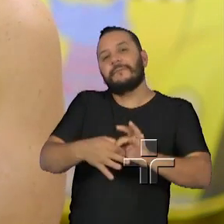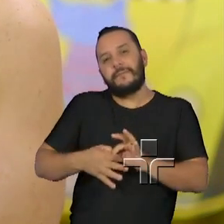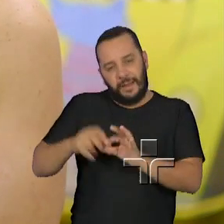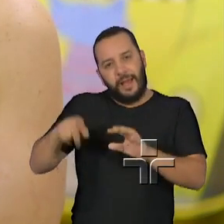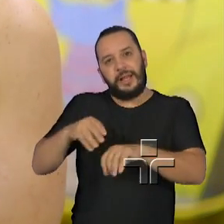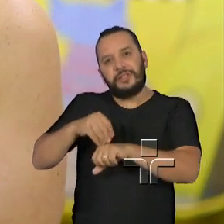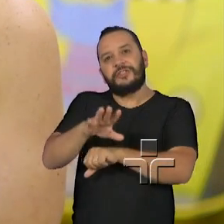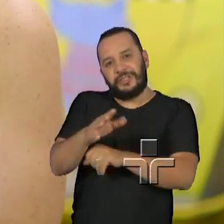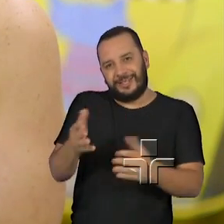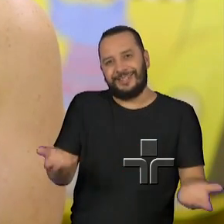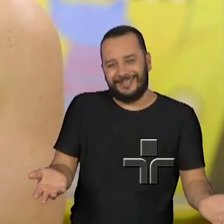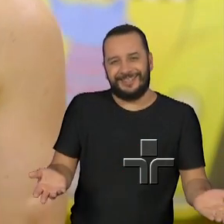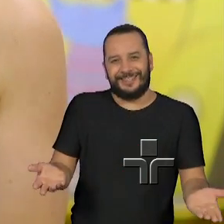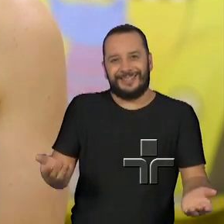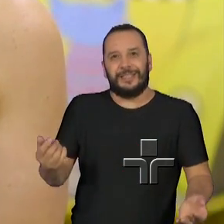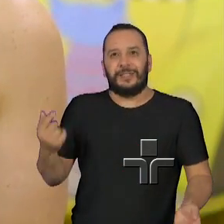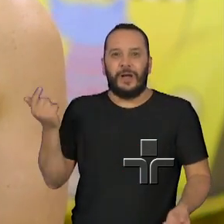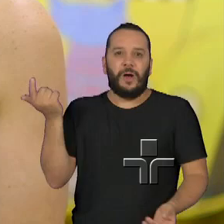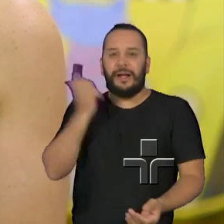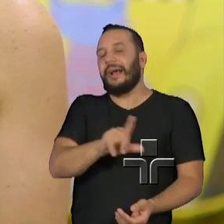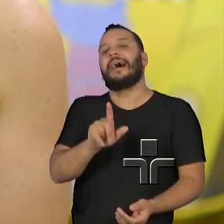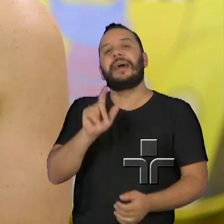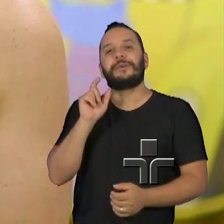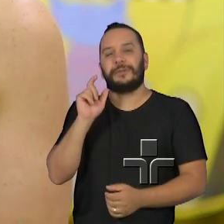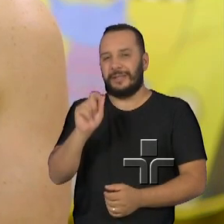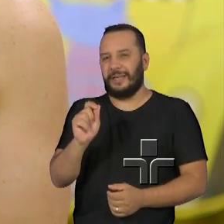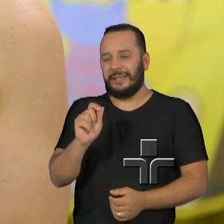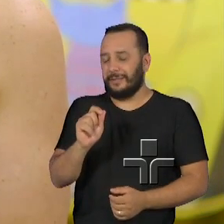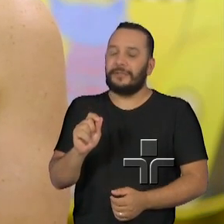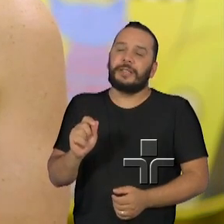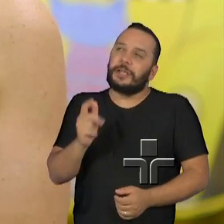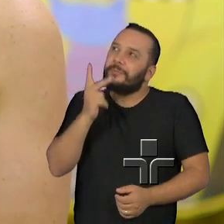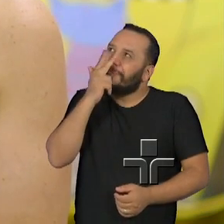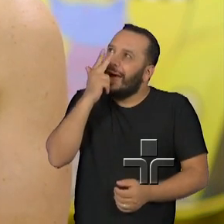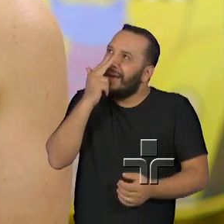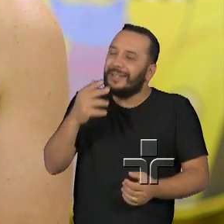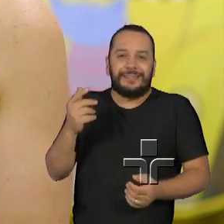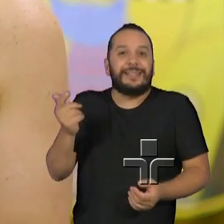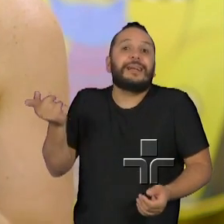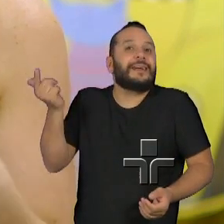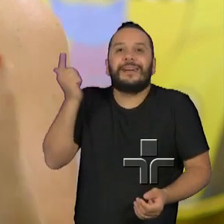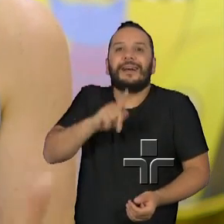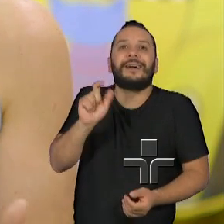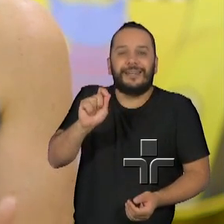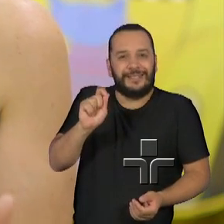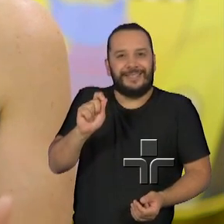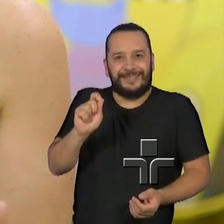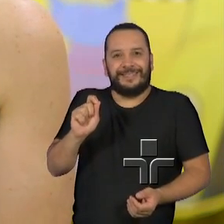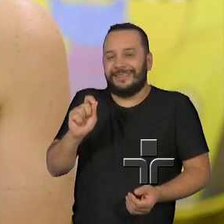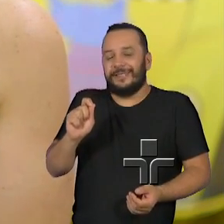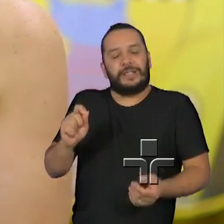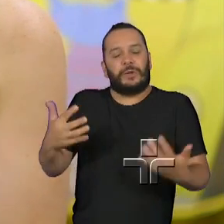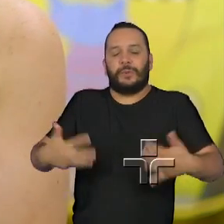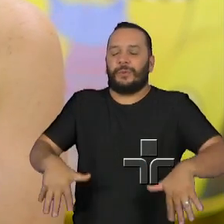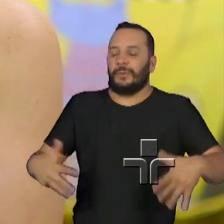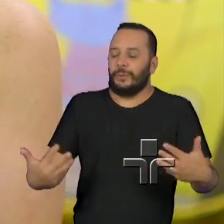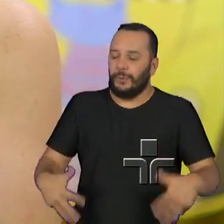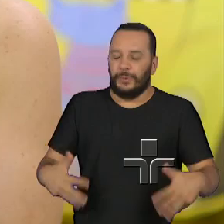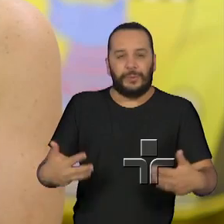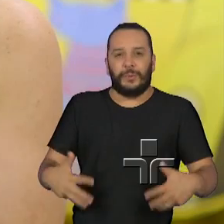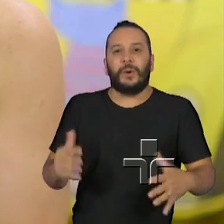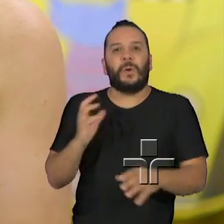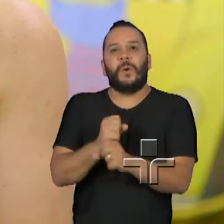ganho que a gente tem é imaterial, mas ele é, assim, grandioso porque